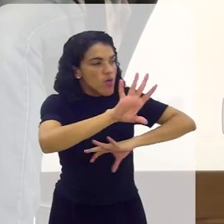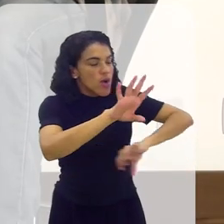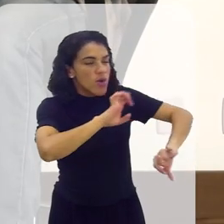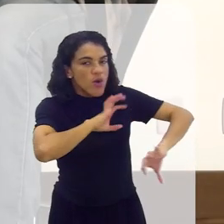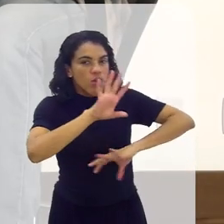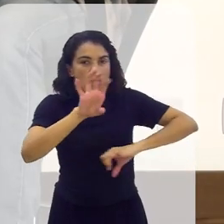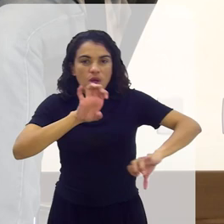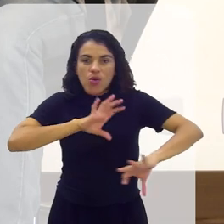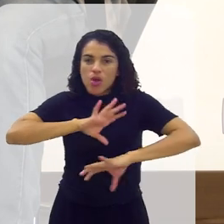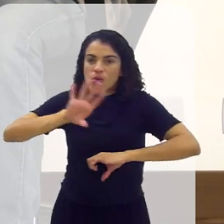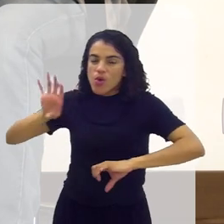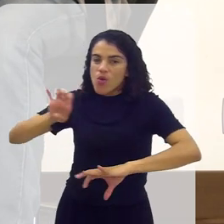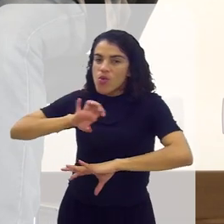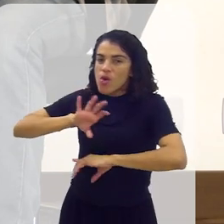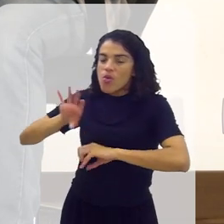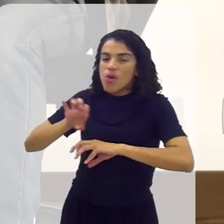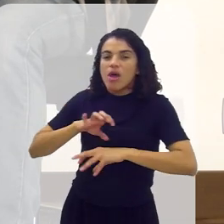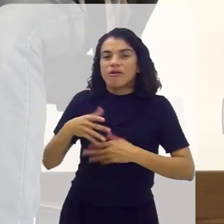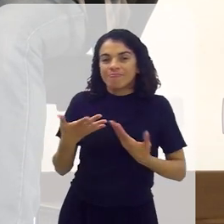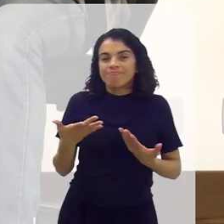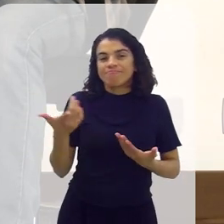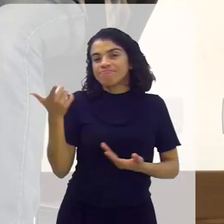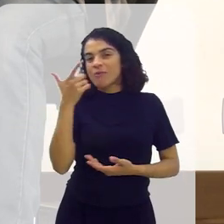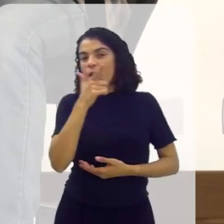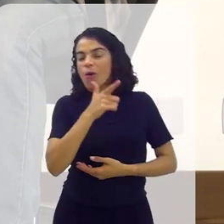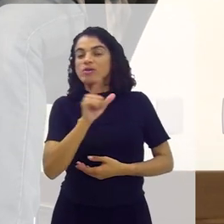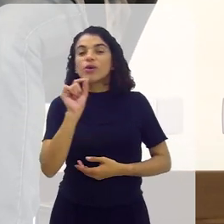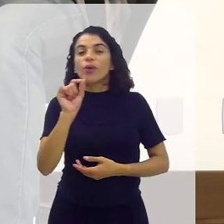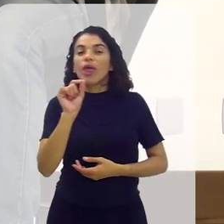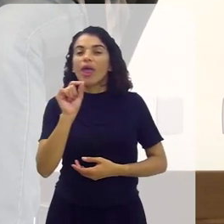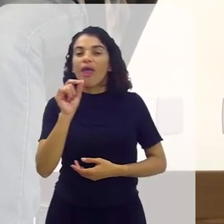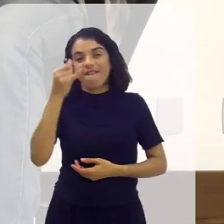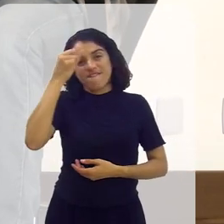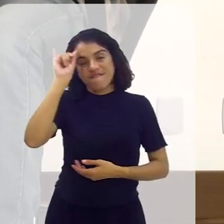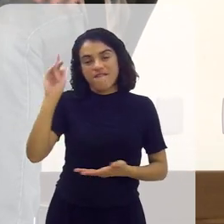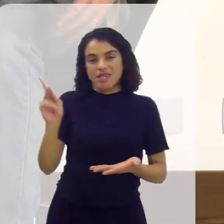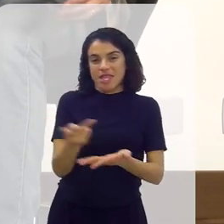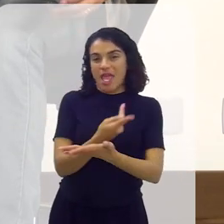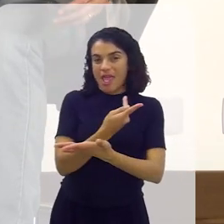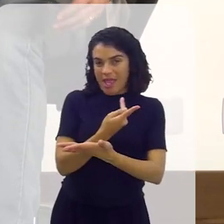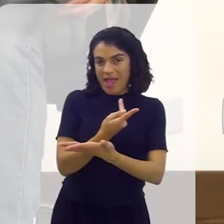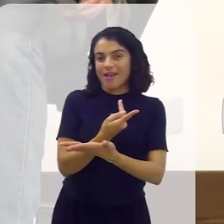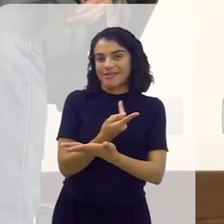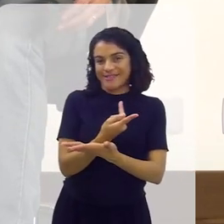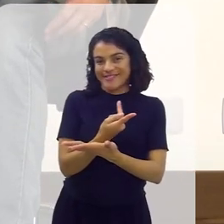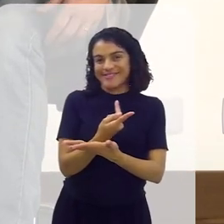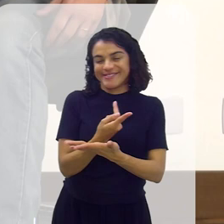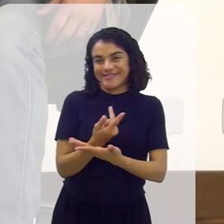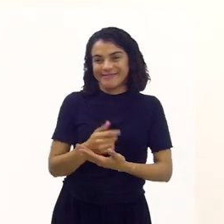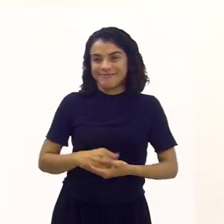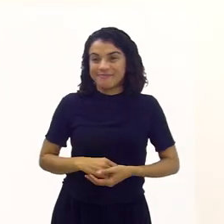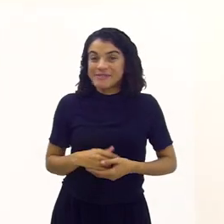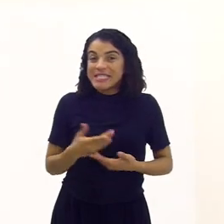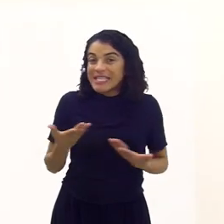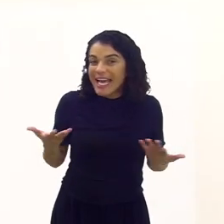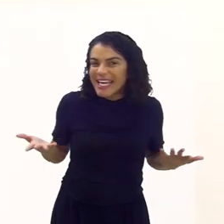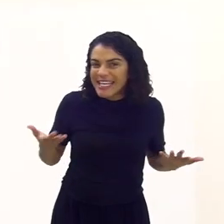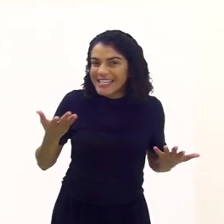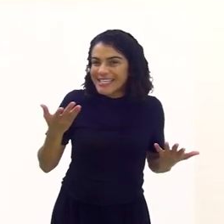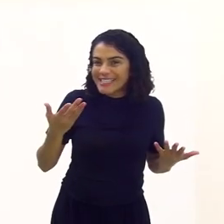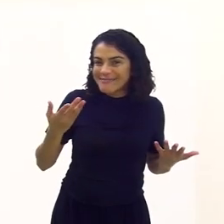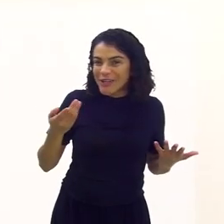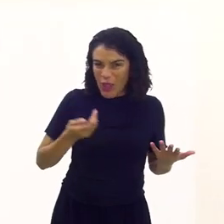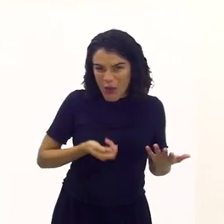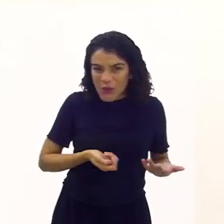em algumas horas para poder não errar, né? Porque é um tema que não permite erro. E aí, gente,